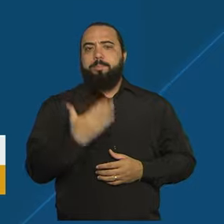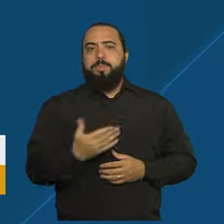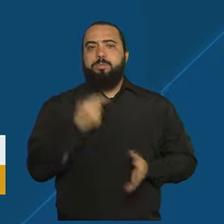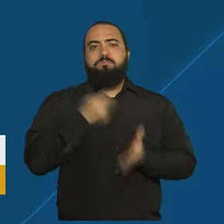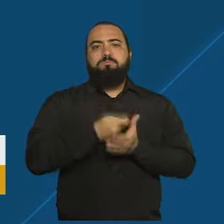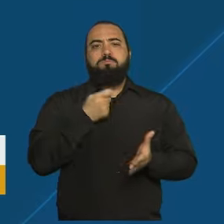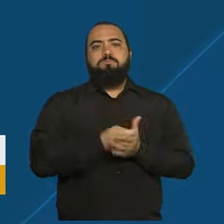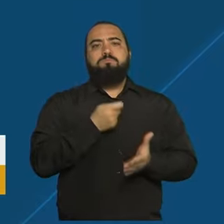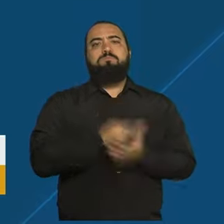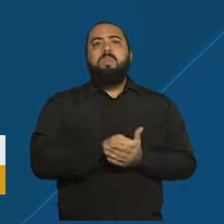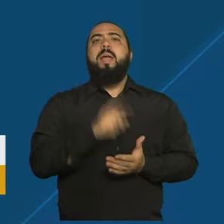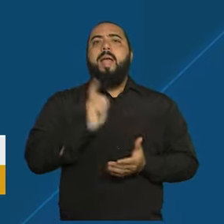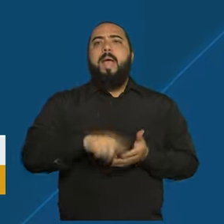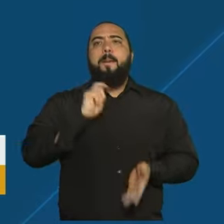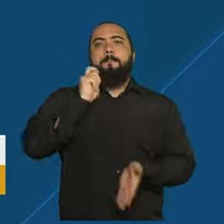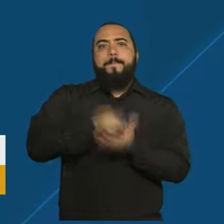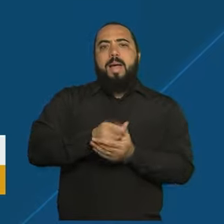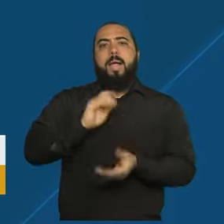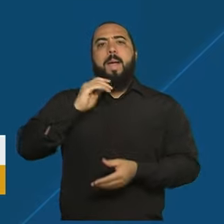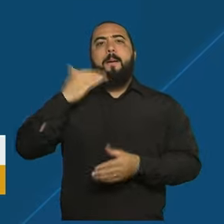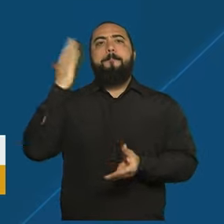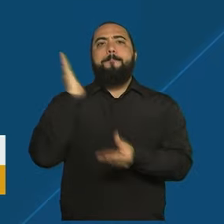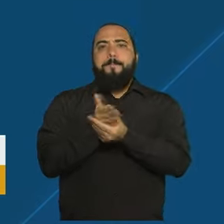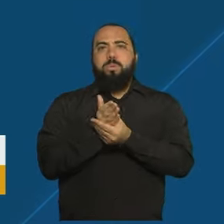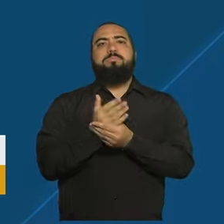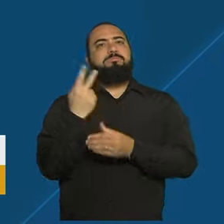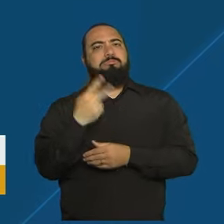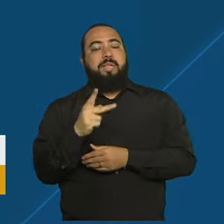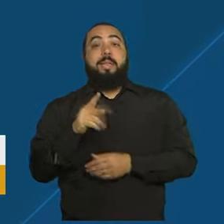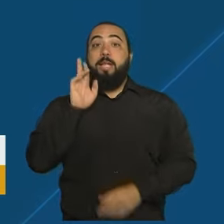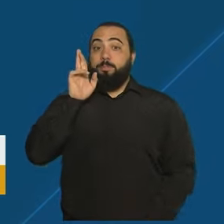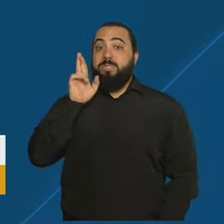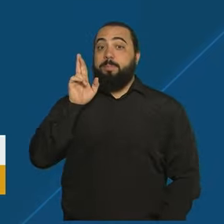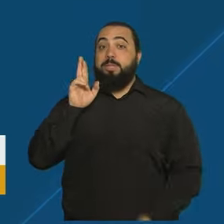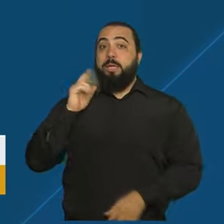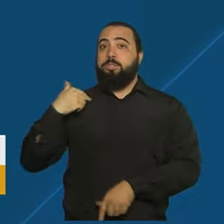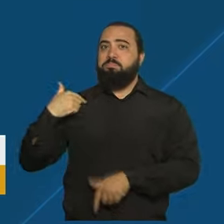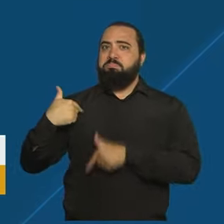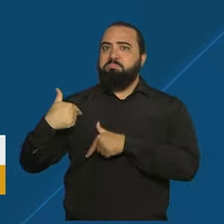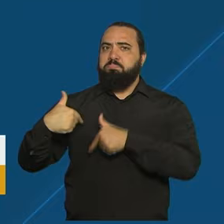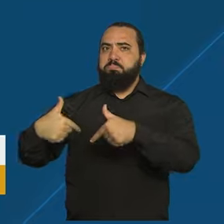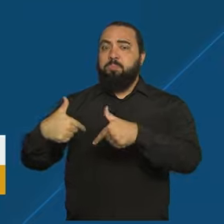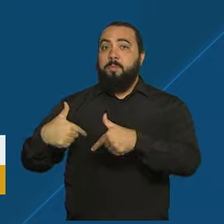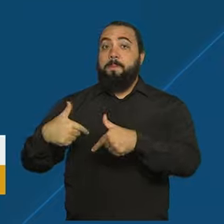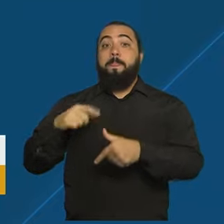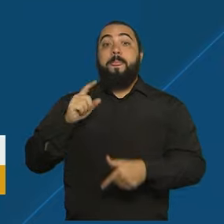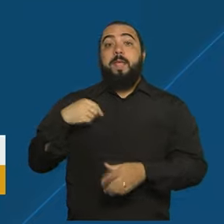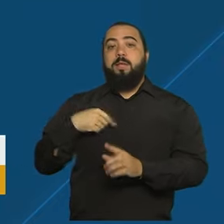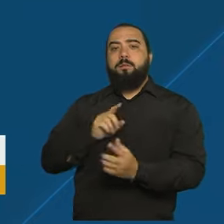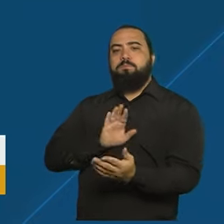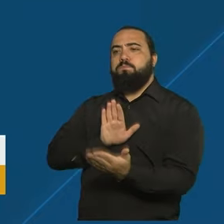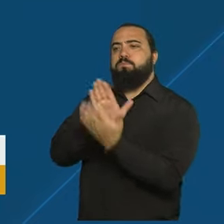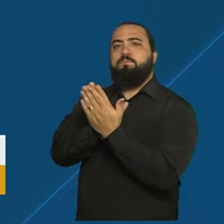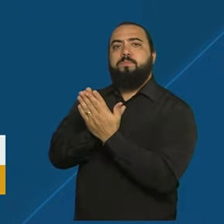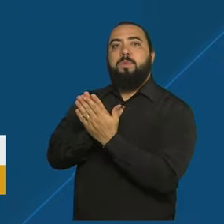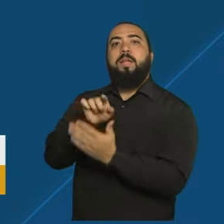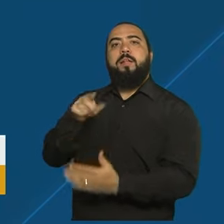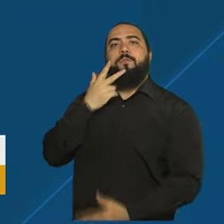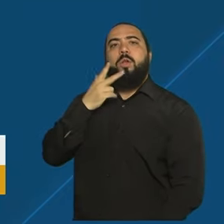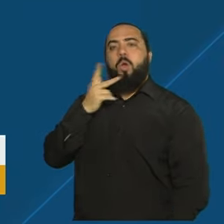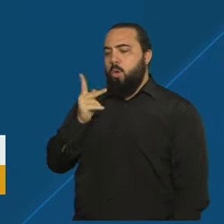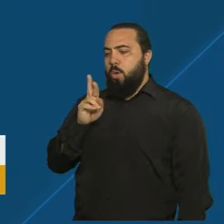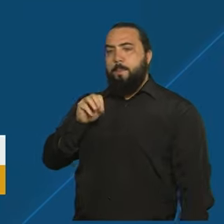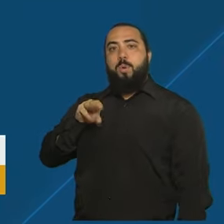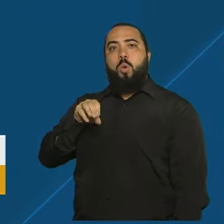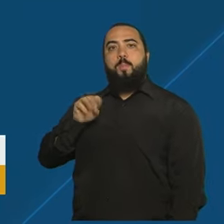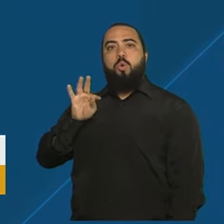custos de um processo que estaria sob a responsabilidade dele. Ao ser abordado, o suspeito disse que era promotor de